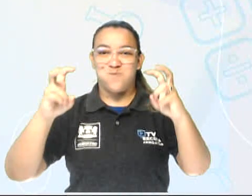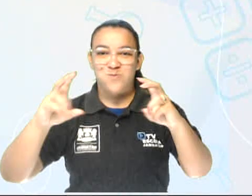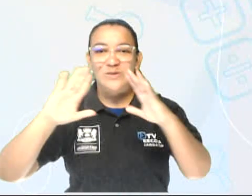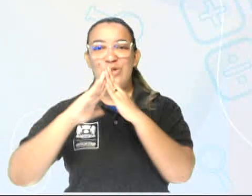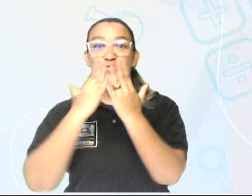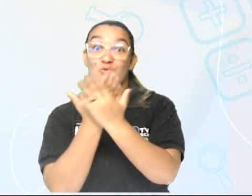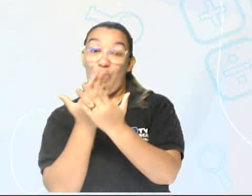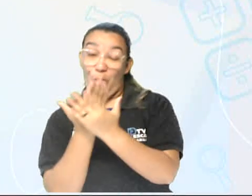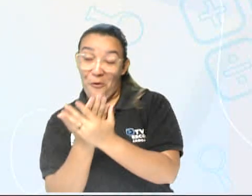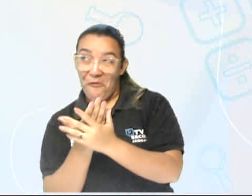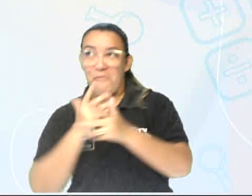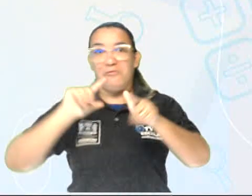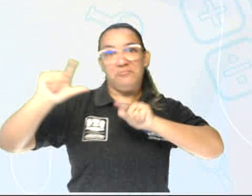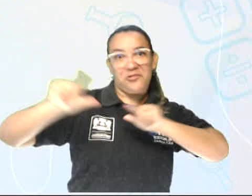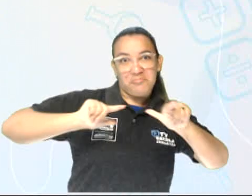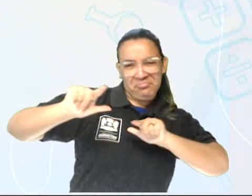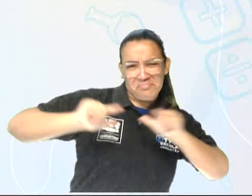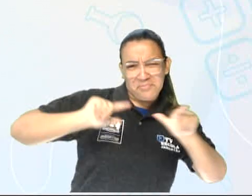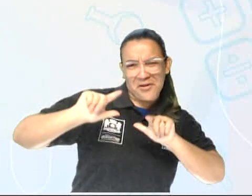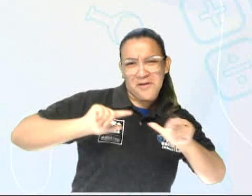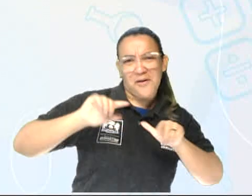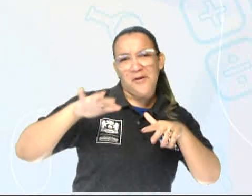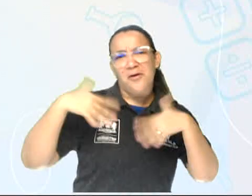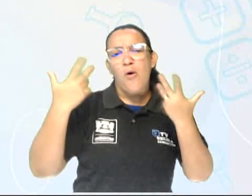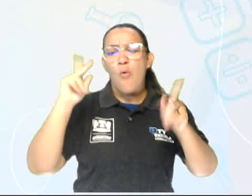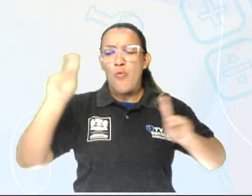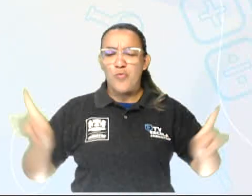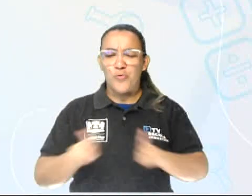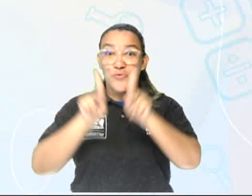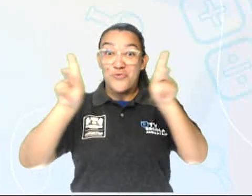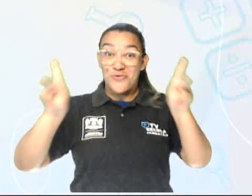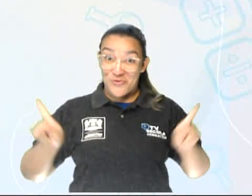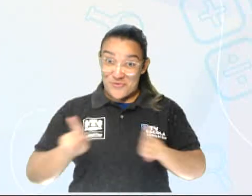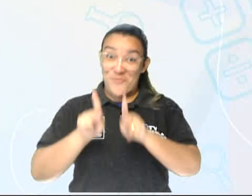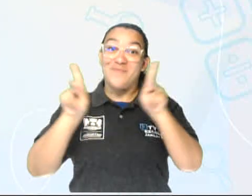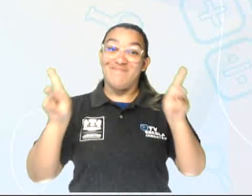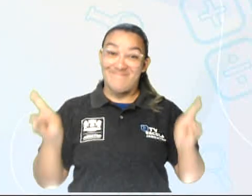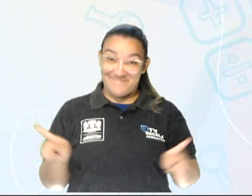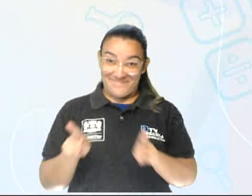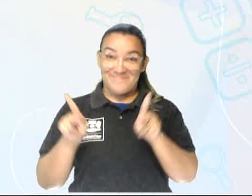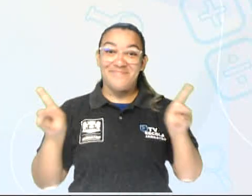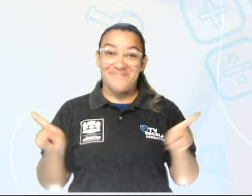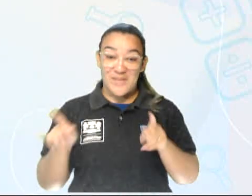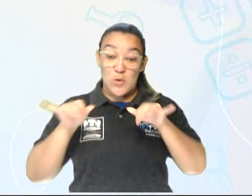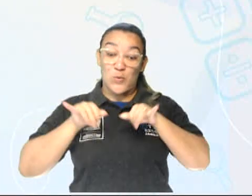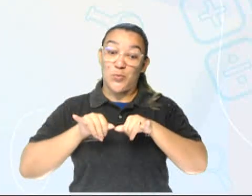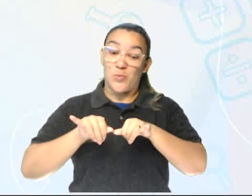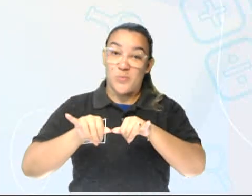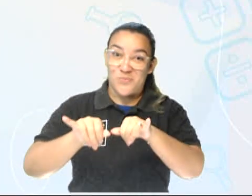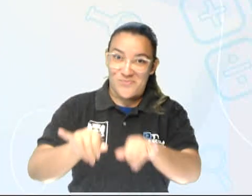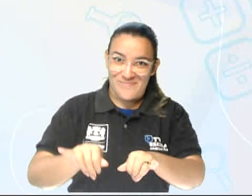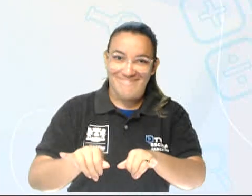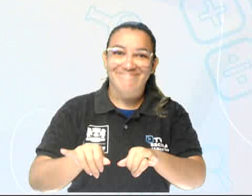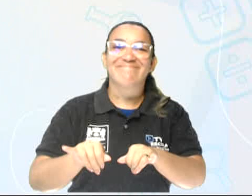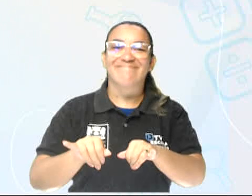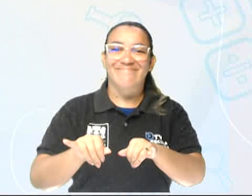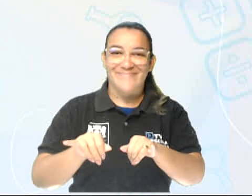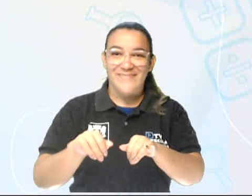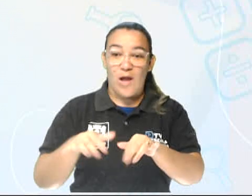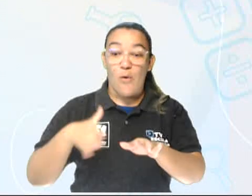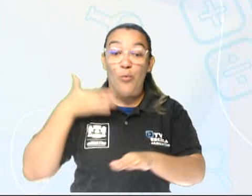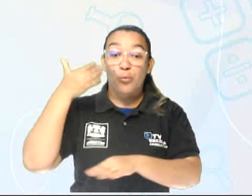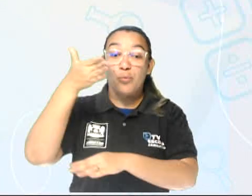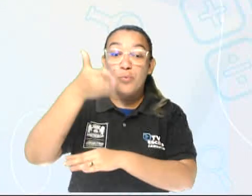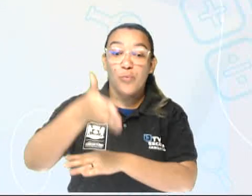escola, para ir para o trabalho, ou até mesmo para ir para o shopping mall, né? Para ir para um supermarket. Então,